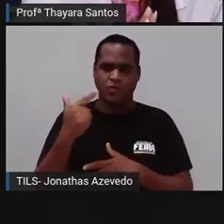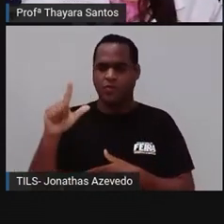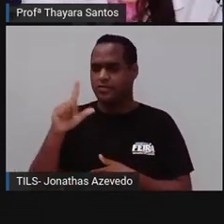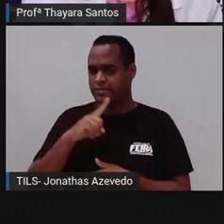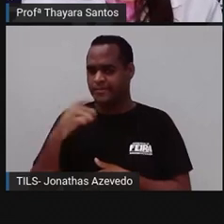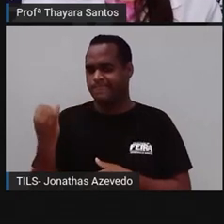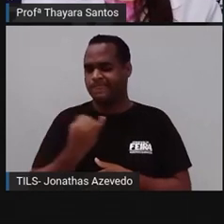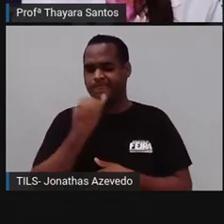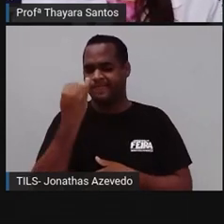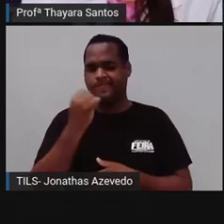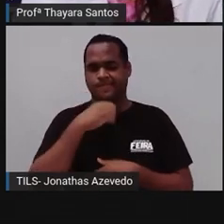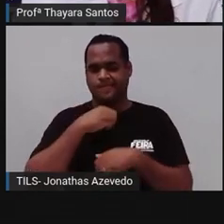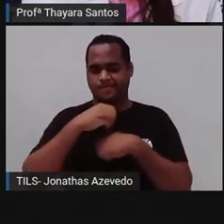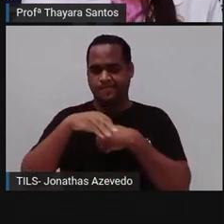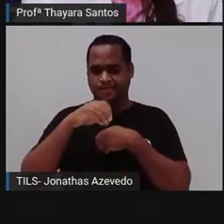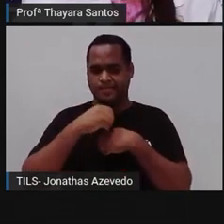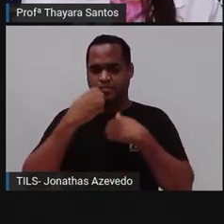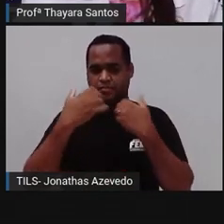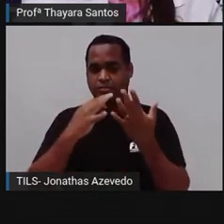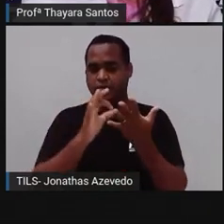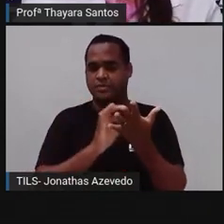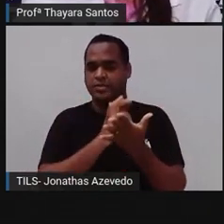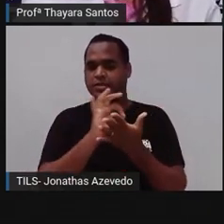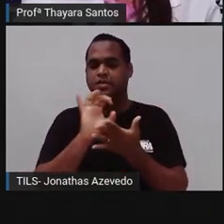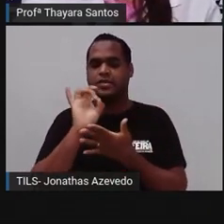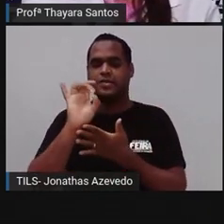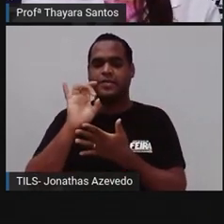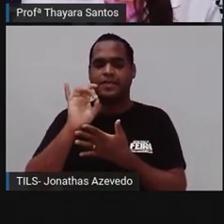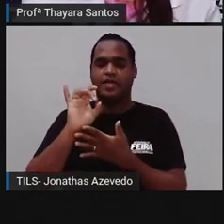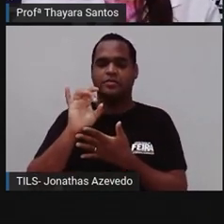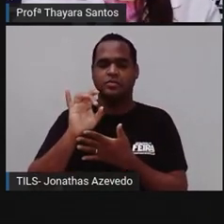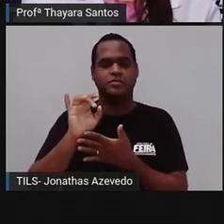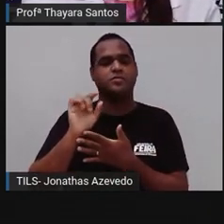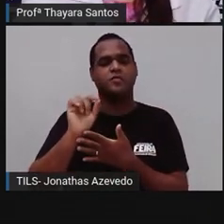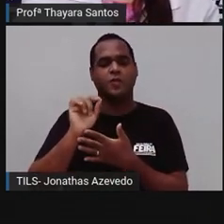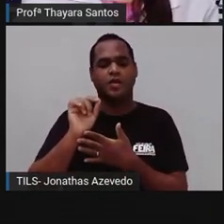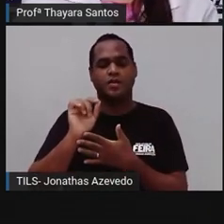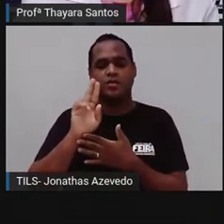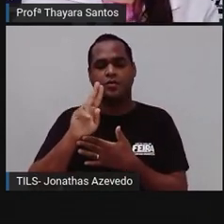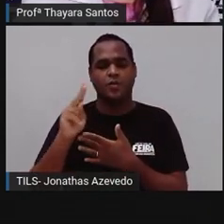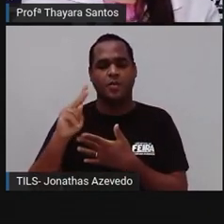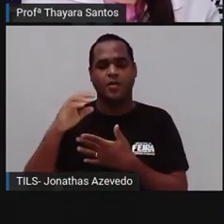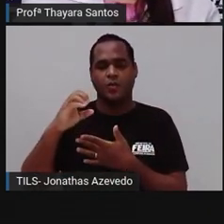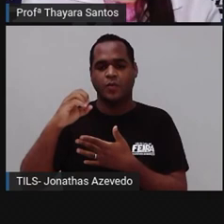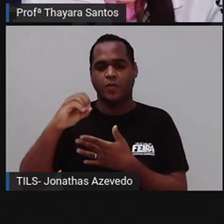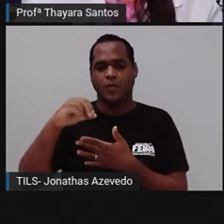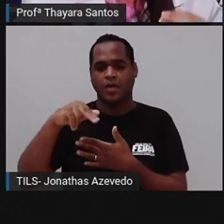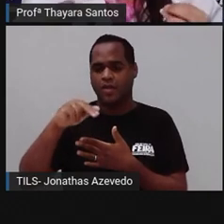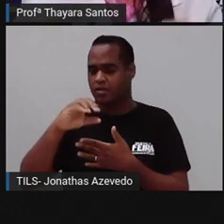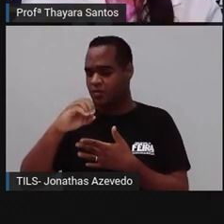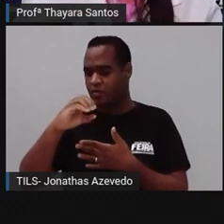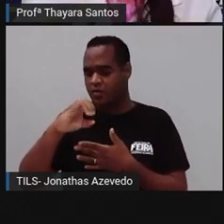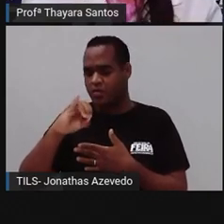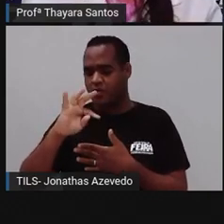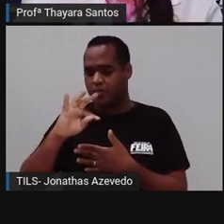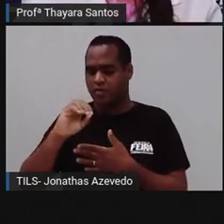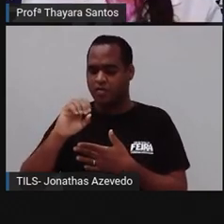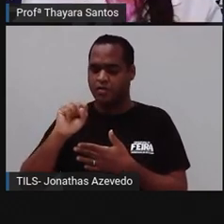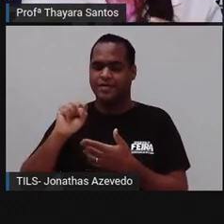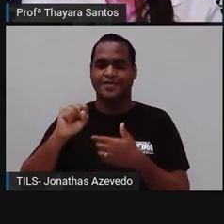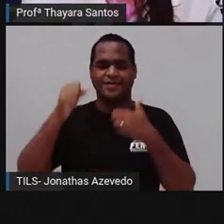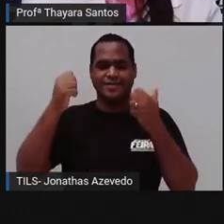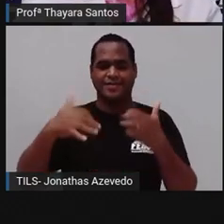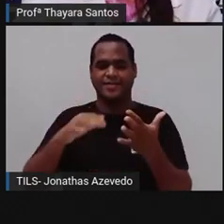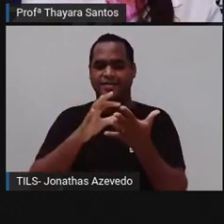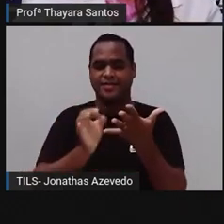coisa que é muito importante, uma saulazinha muito especial. Os poríferos apresentam uma célula chamada de coanócito. O coanócito é uma